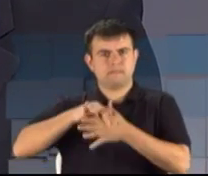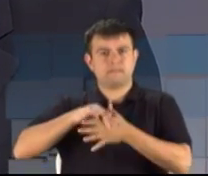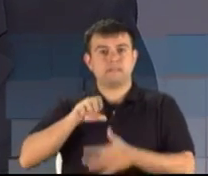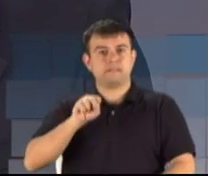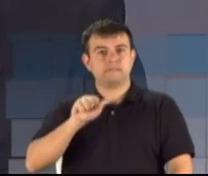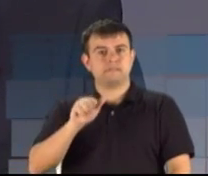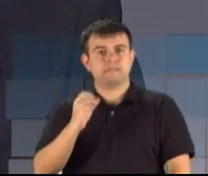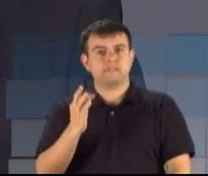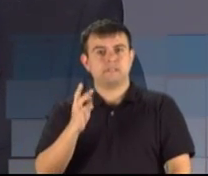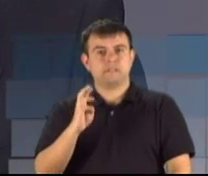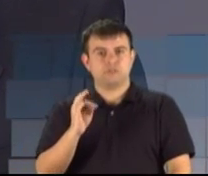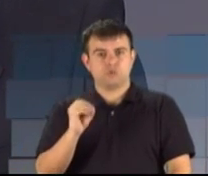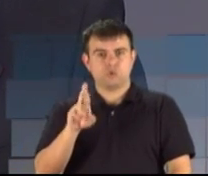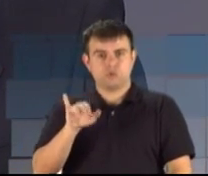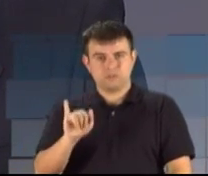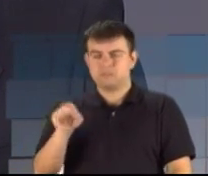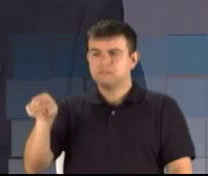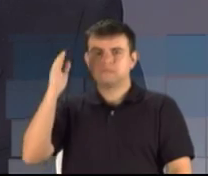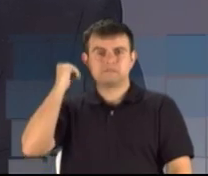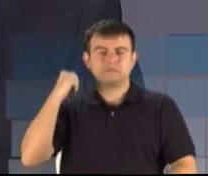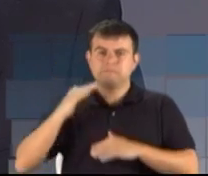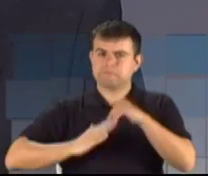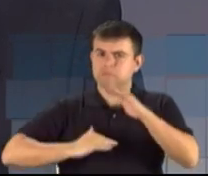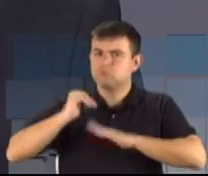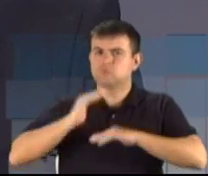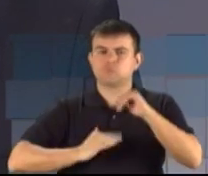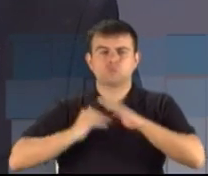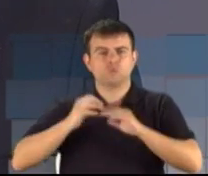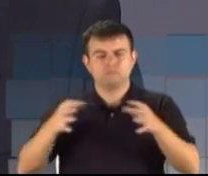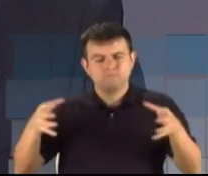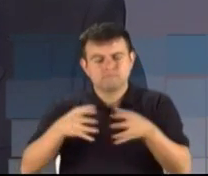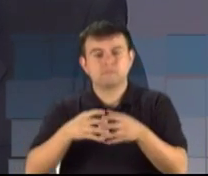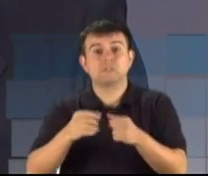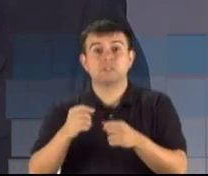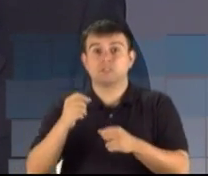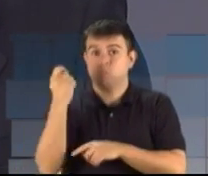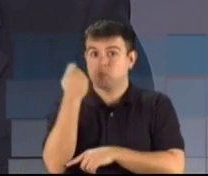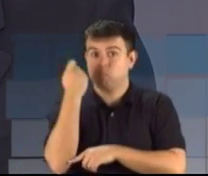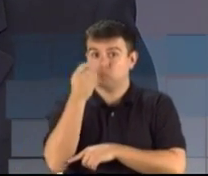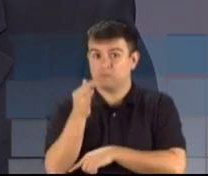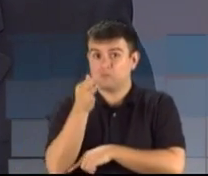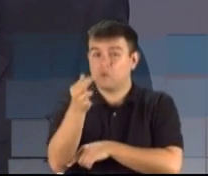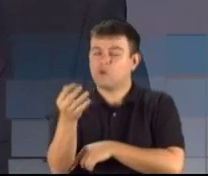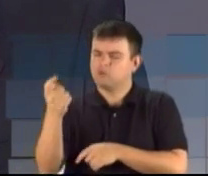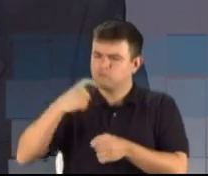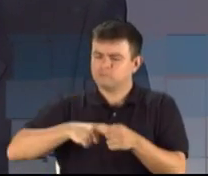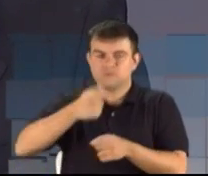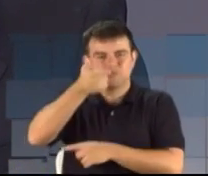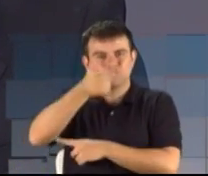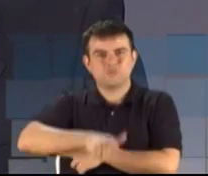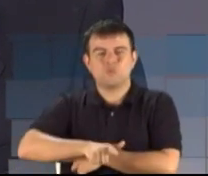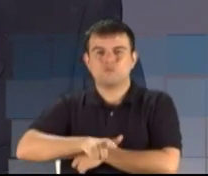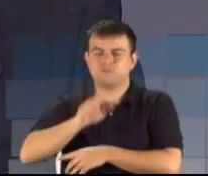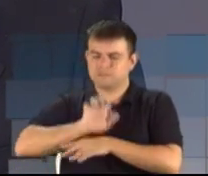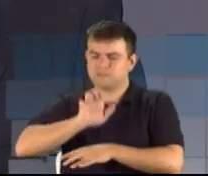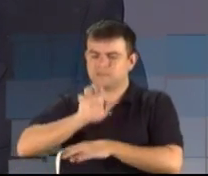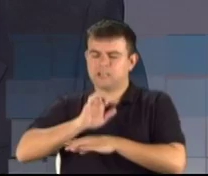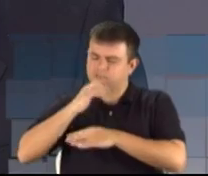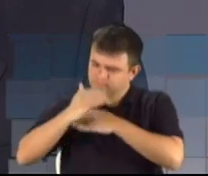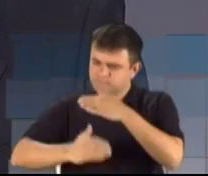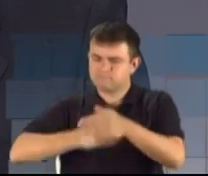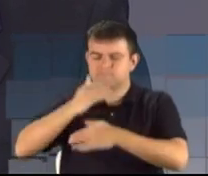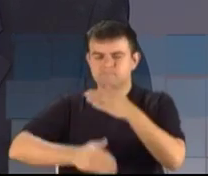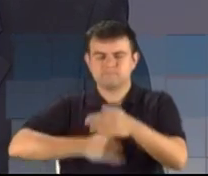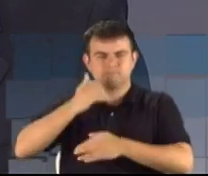construção coletiva para que o Estado do Rio Grande do Sul volte a ser o Estado avançado que sempre foi